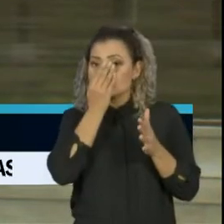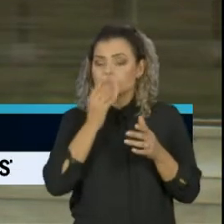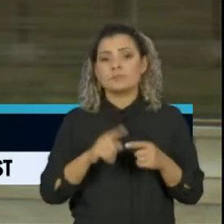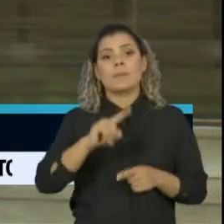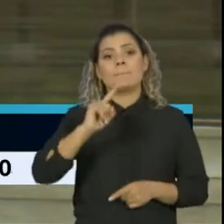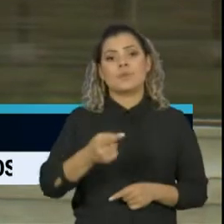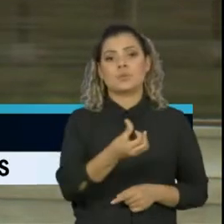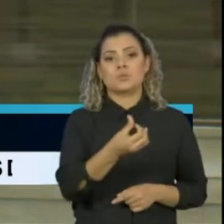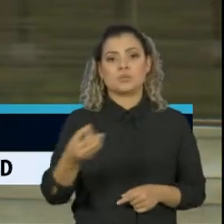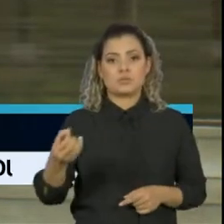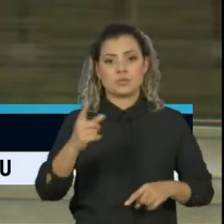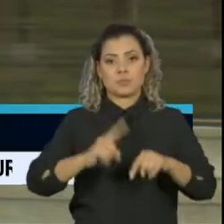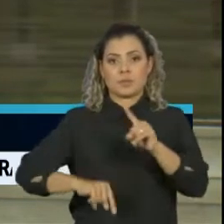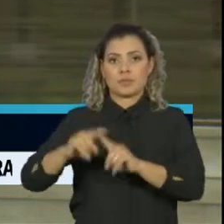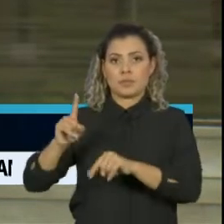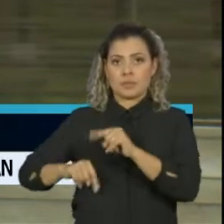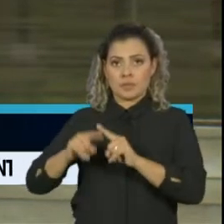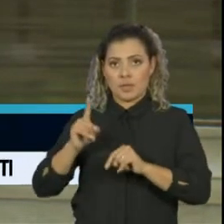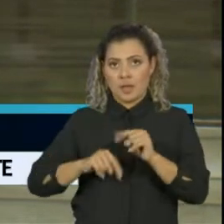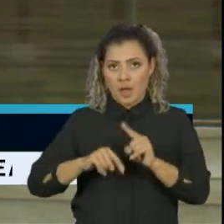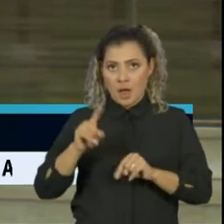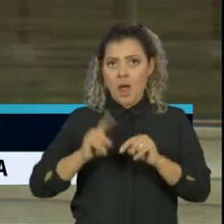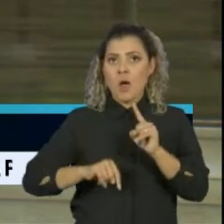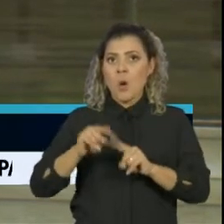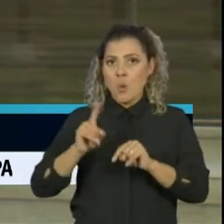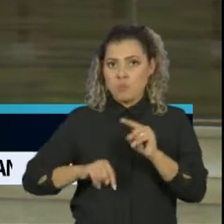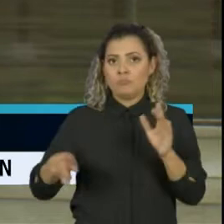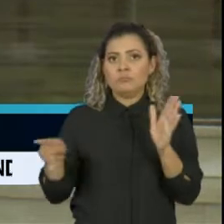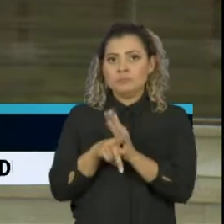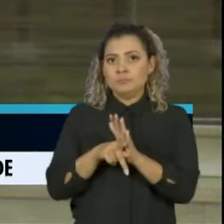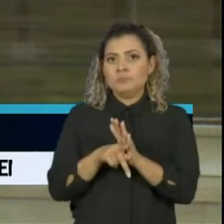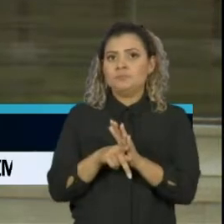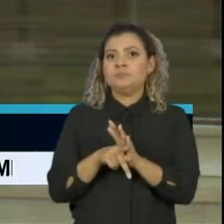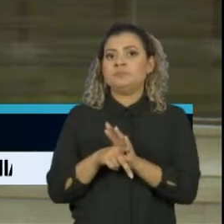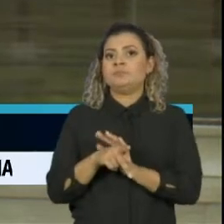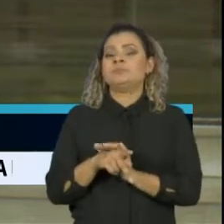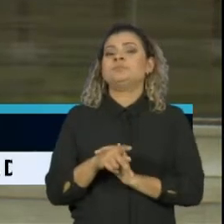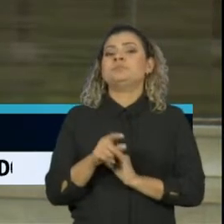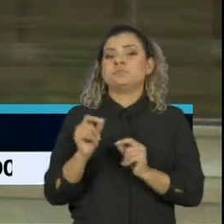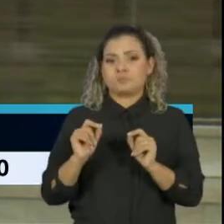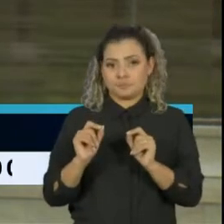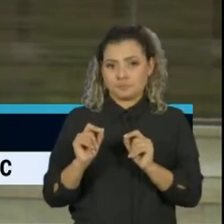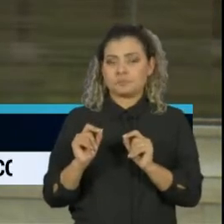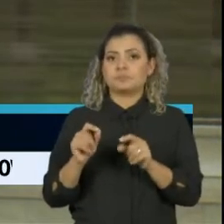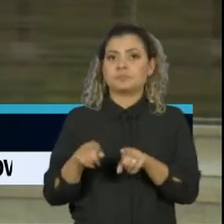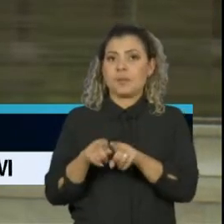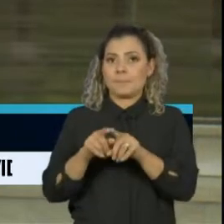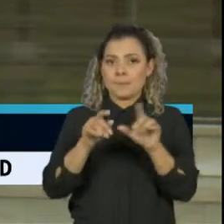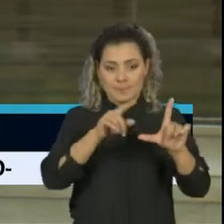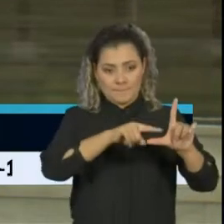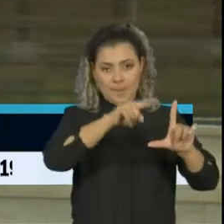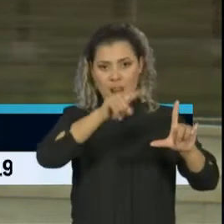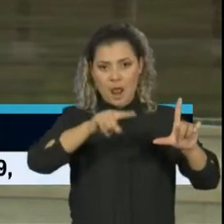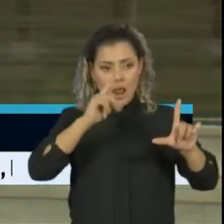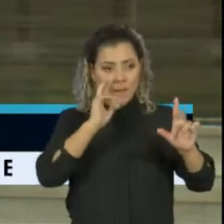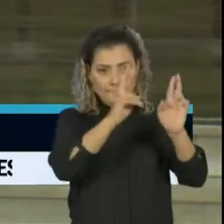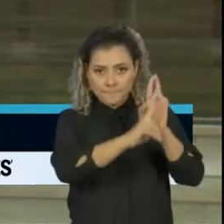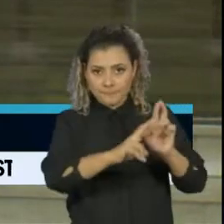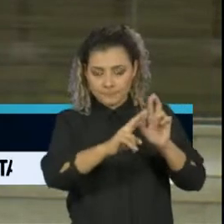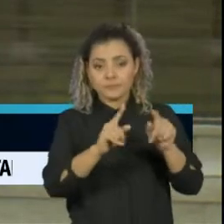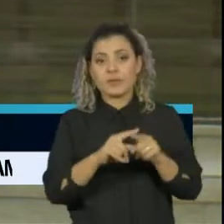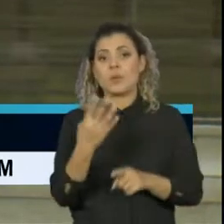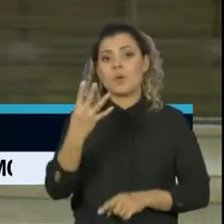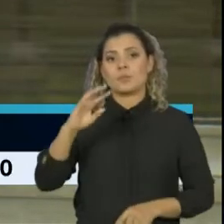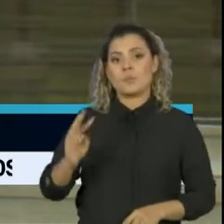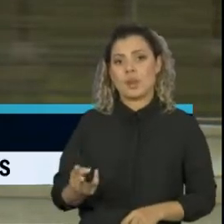kits de carro monitor, que nós chamamos. 4 milhões de testes